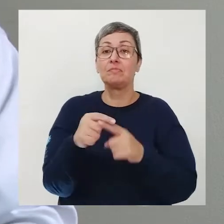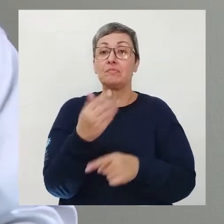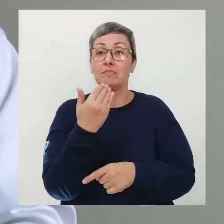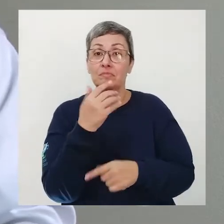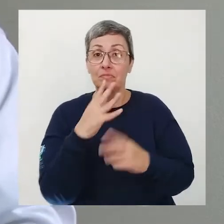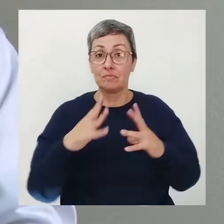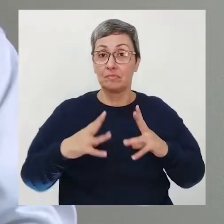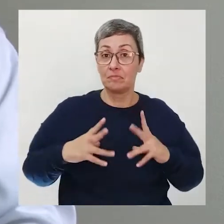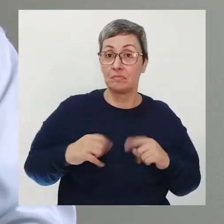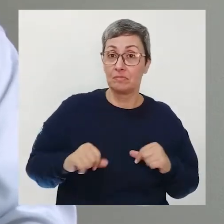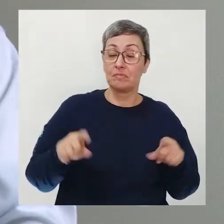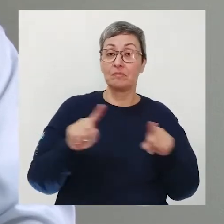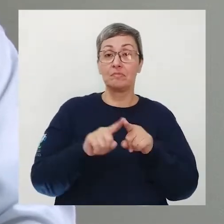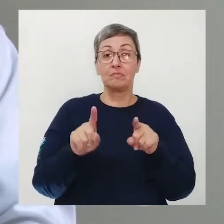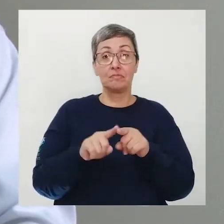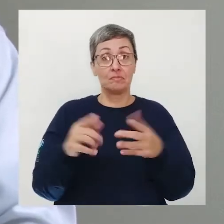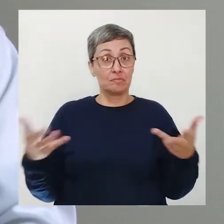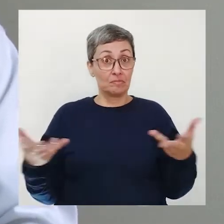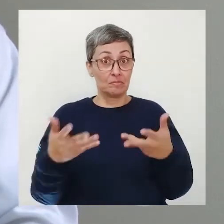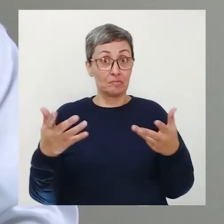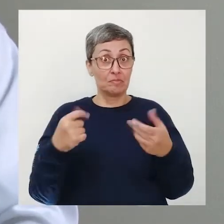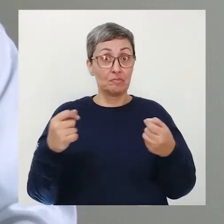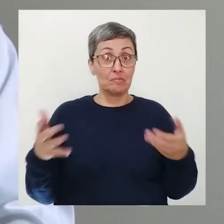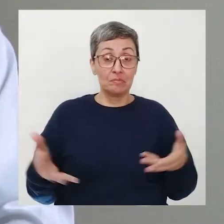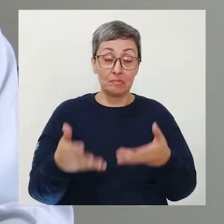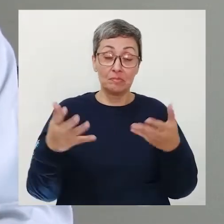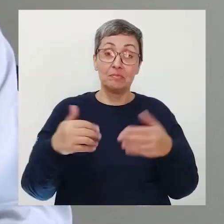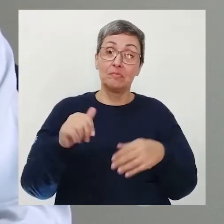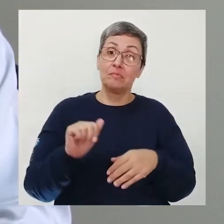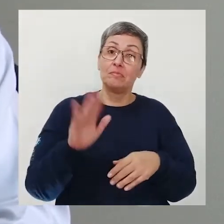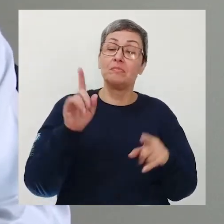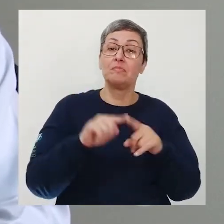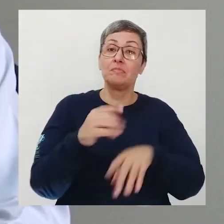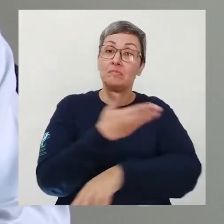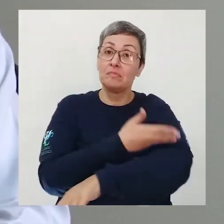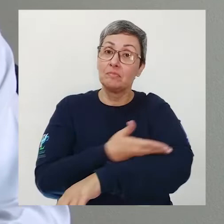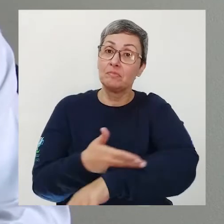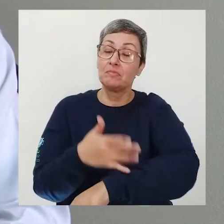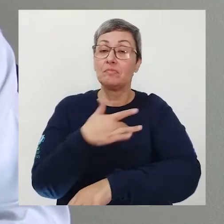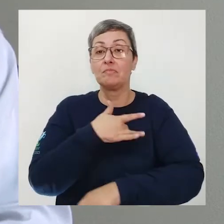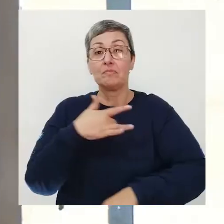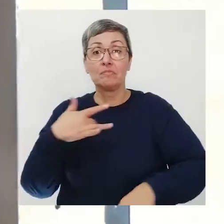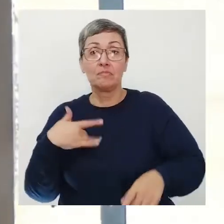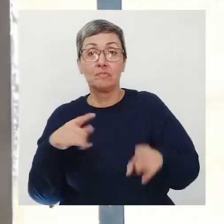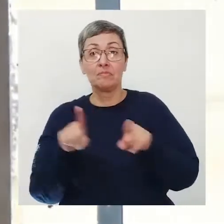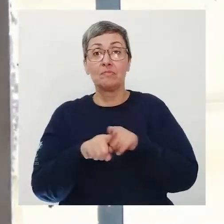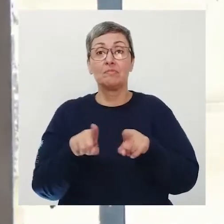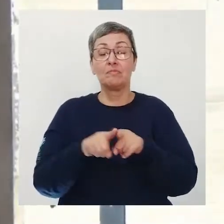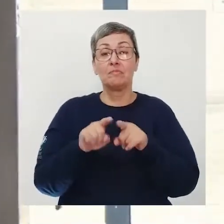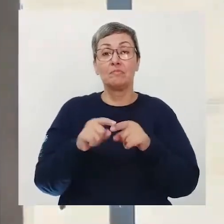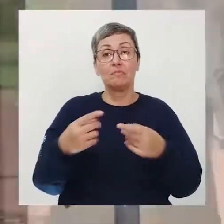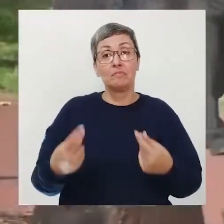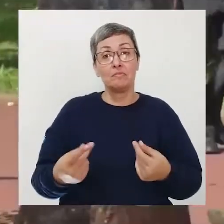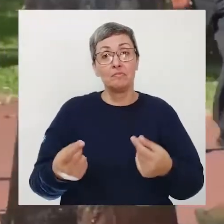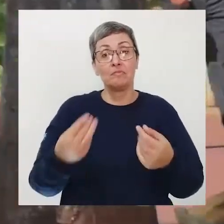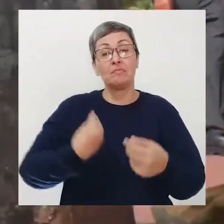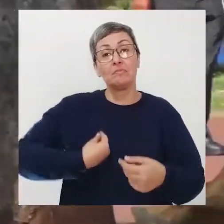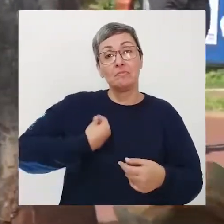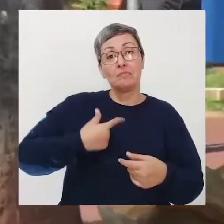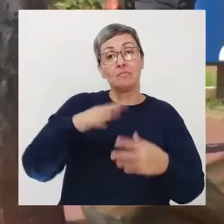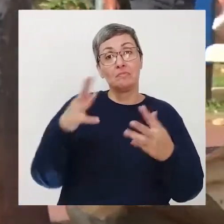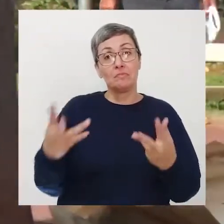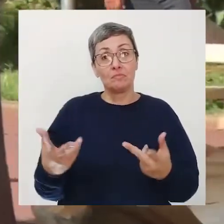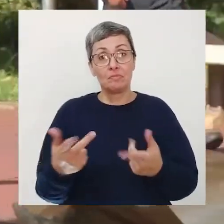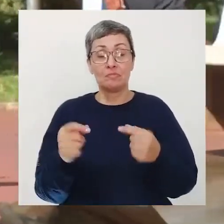cultivar mais ainda são hábitos saudáveis para que se prolongue a vida e com mais qualidade não se trata de apenas